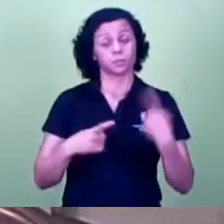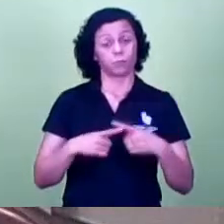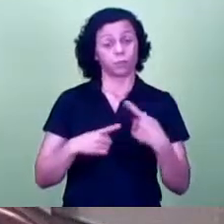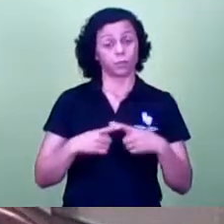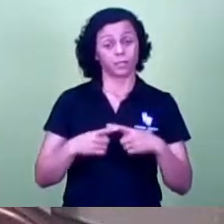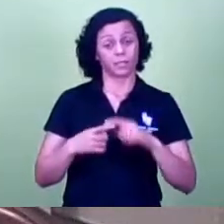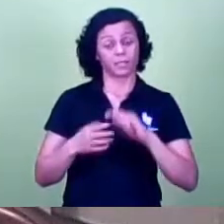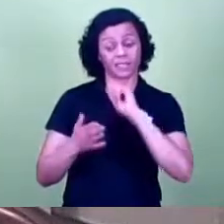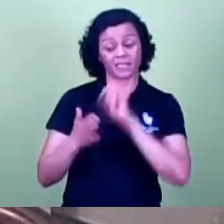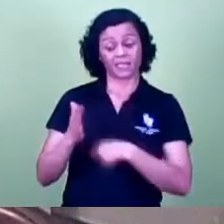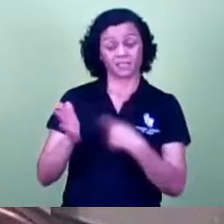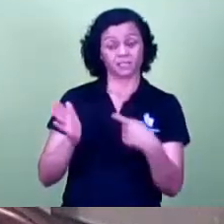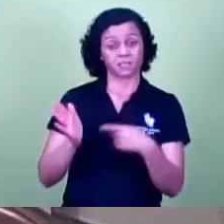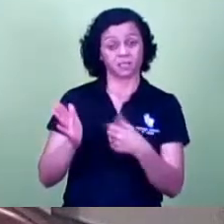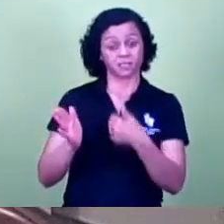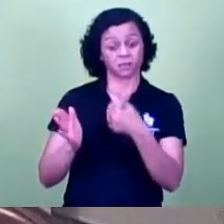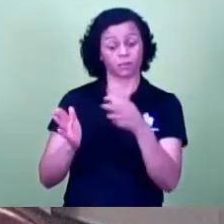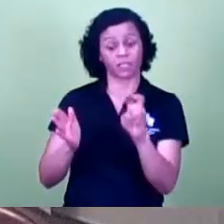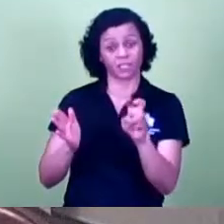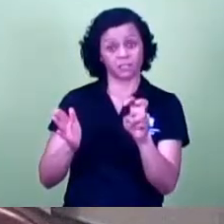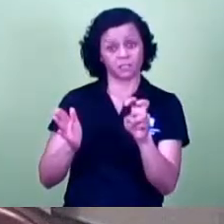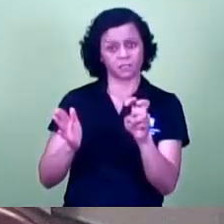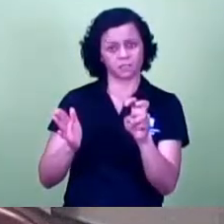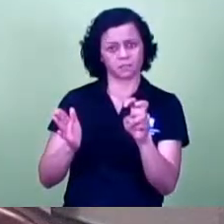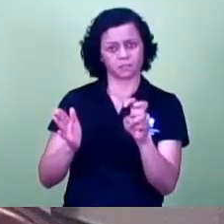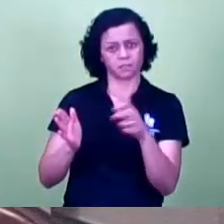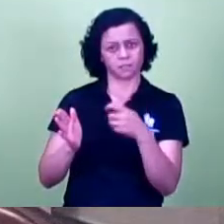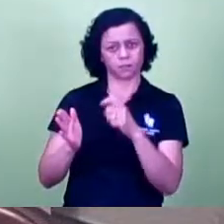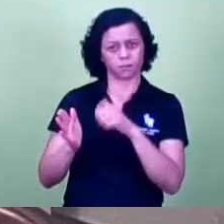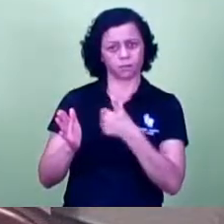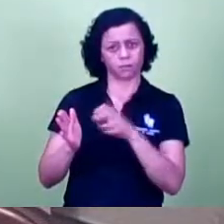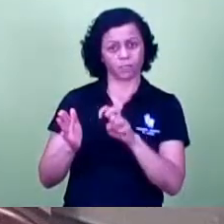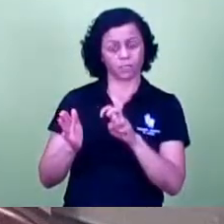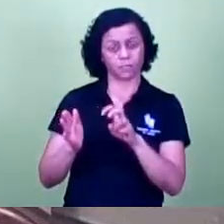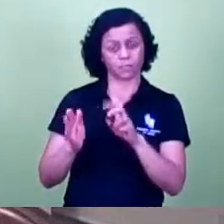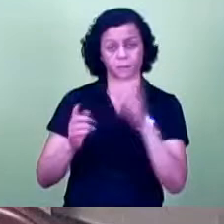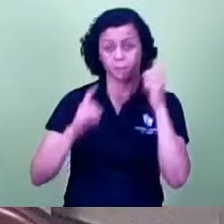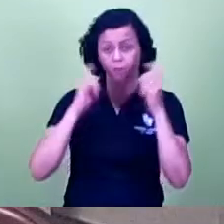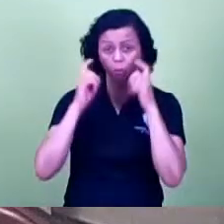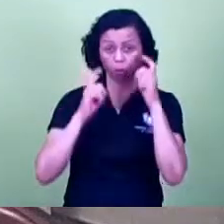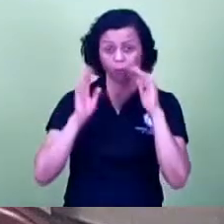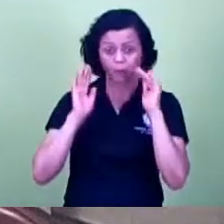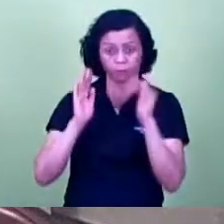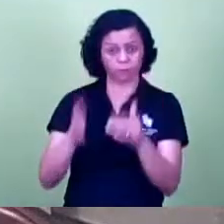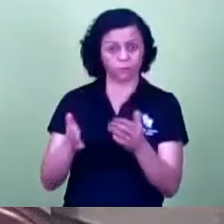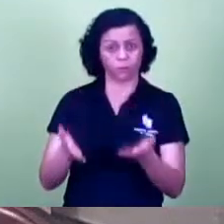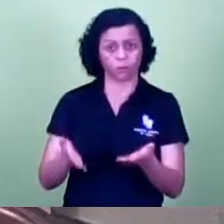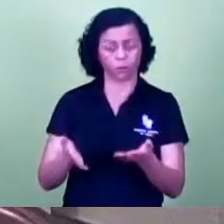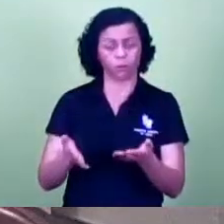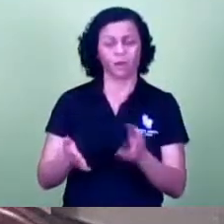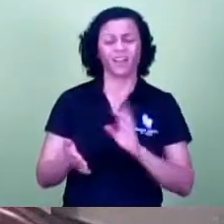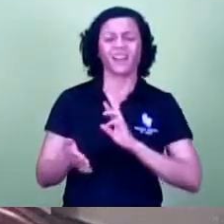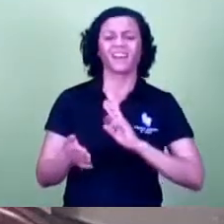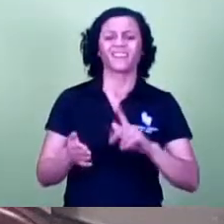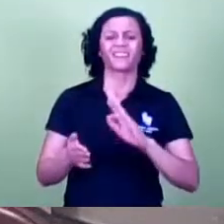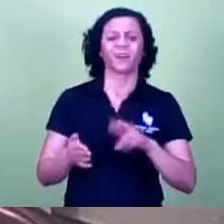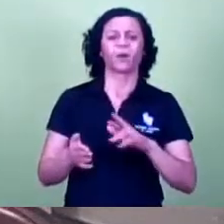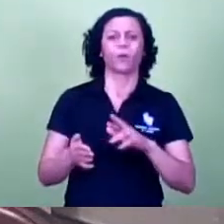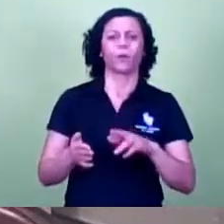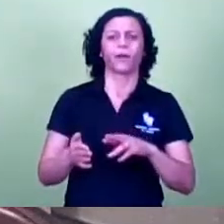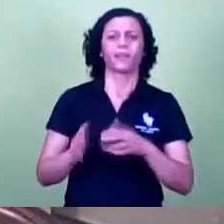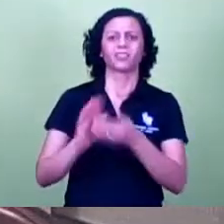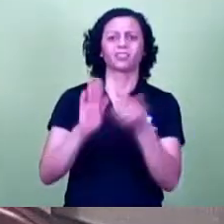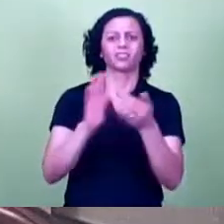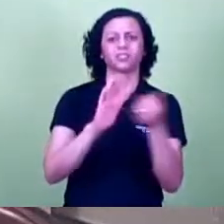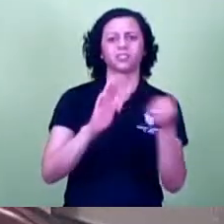são 15 assinaturas até agora com todos nessa mesma preocupação é não desassistir com profissionais com